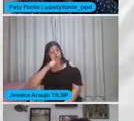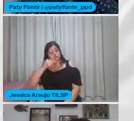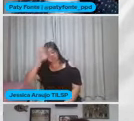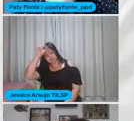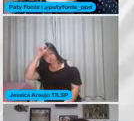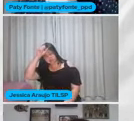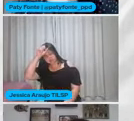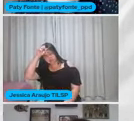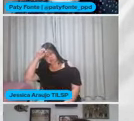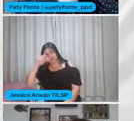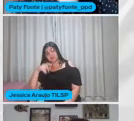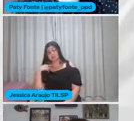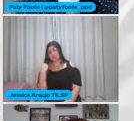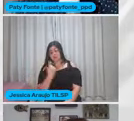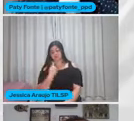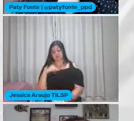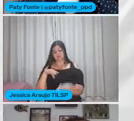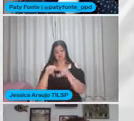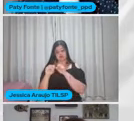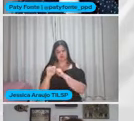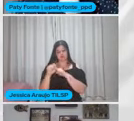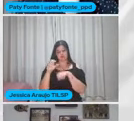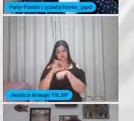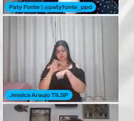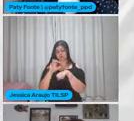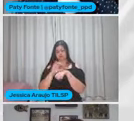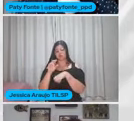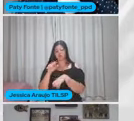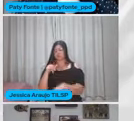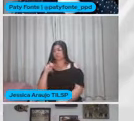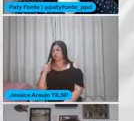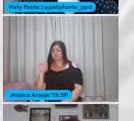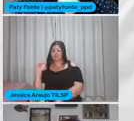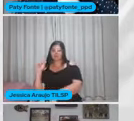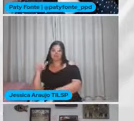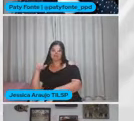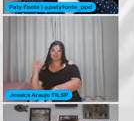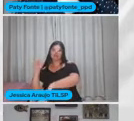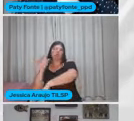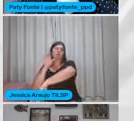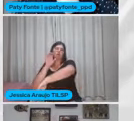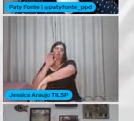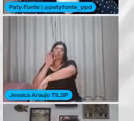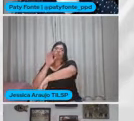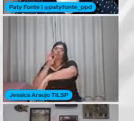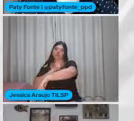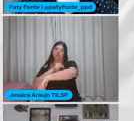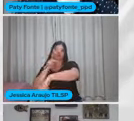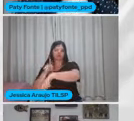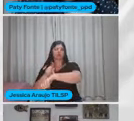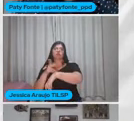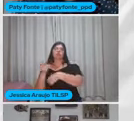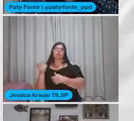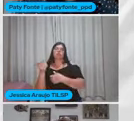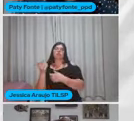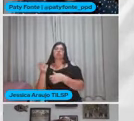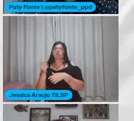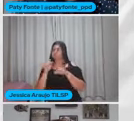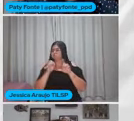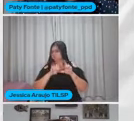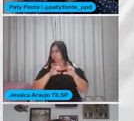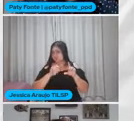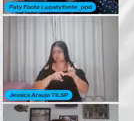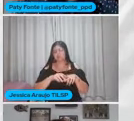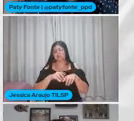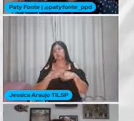Na nossa formação Num curso normal Pedagogia Licenciaturas E aí eu me incluo Nesse caso Nós